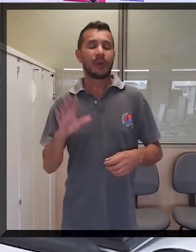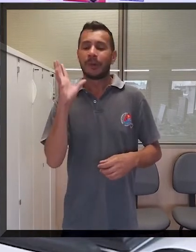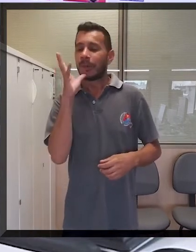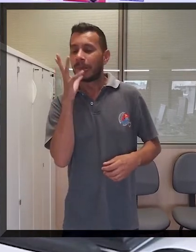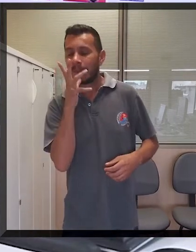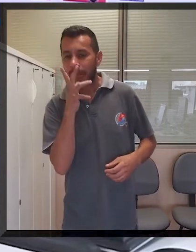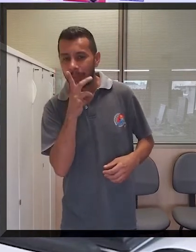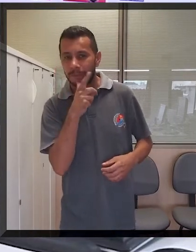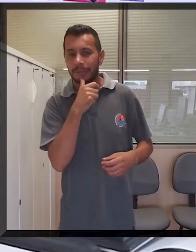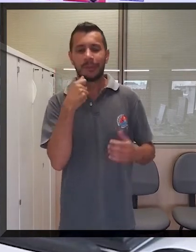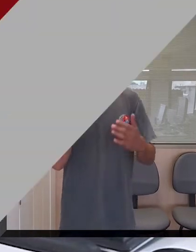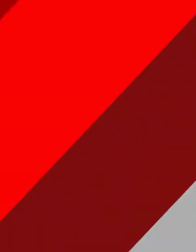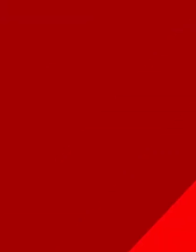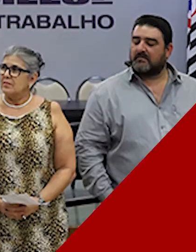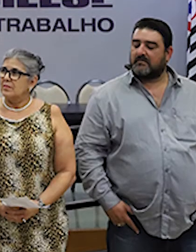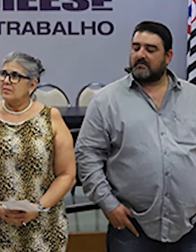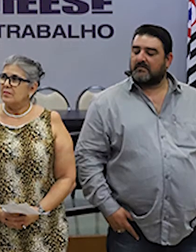demora para o atendimento.